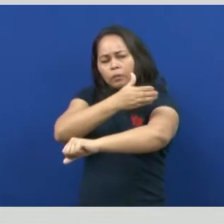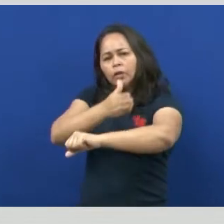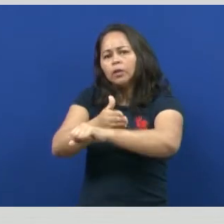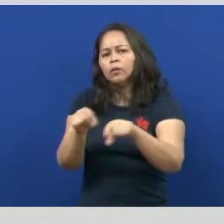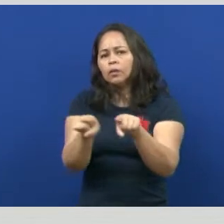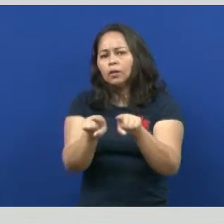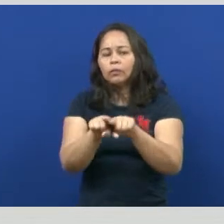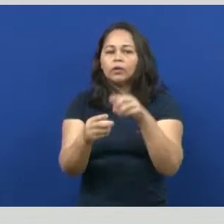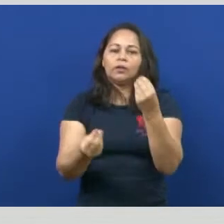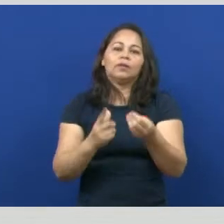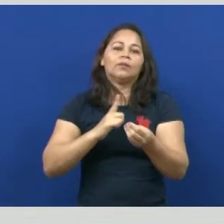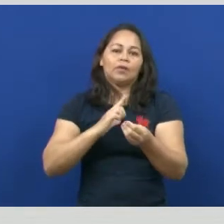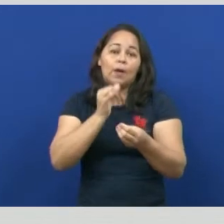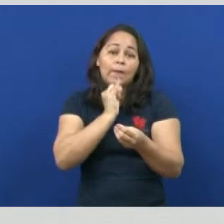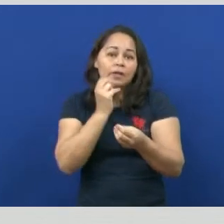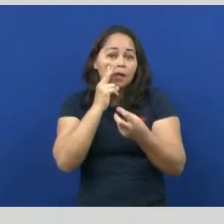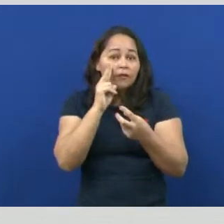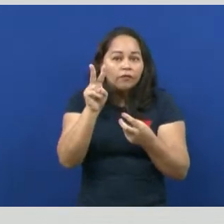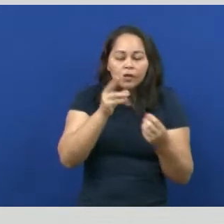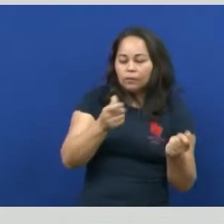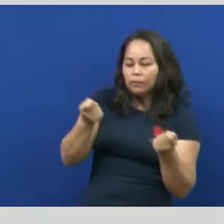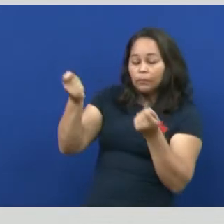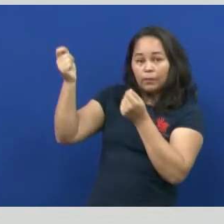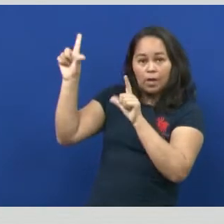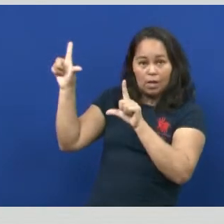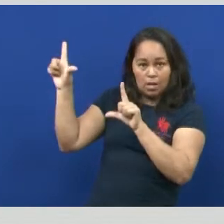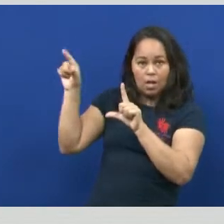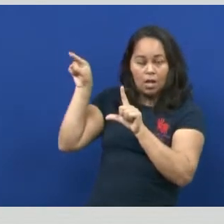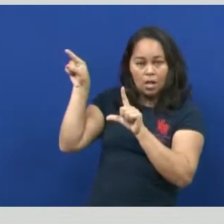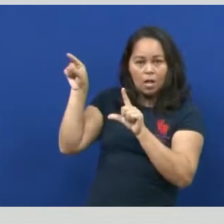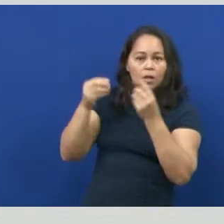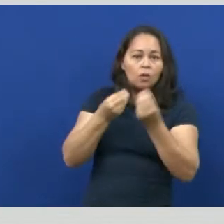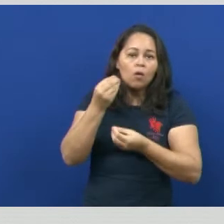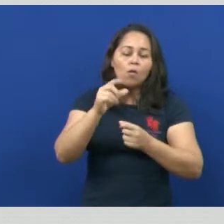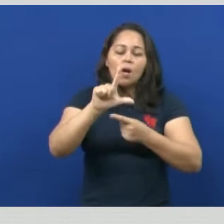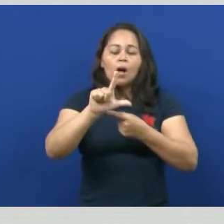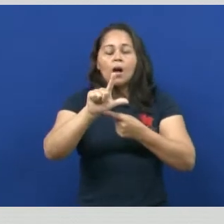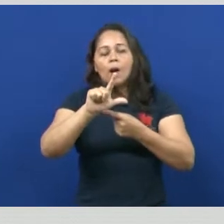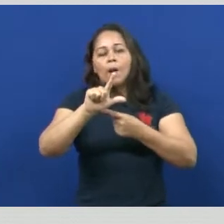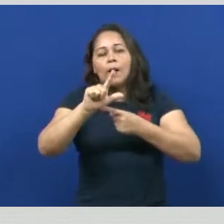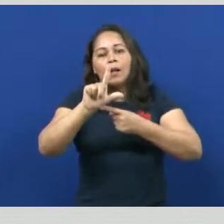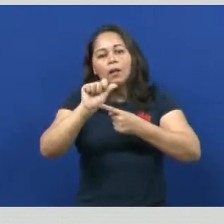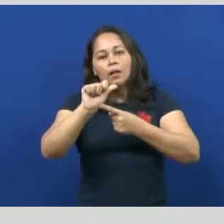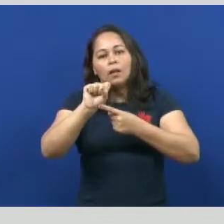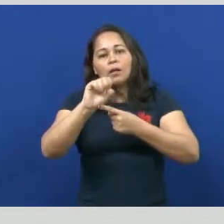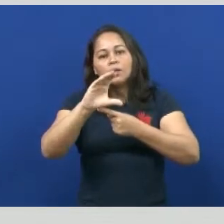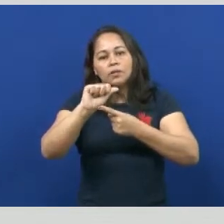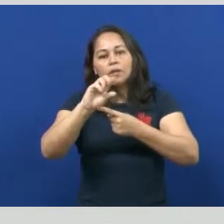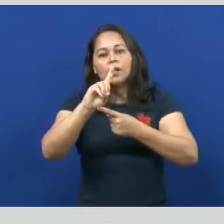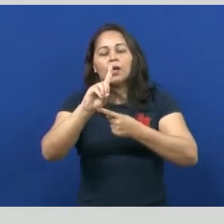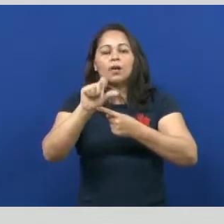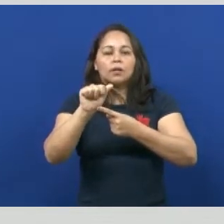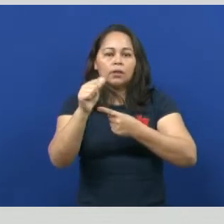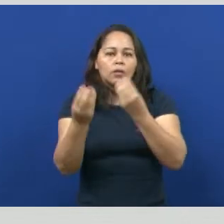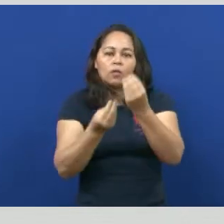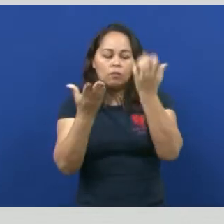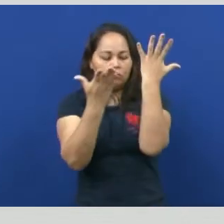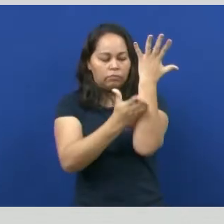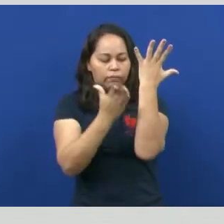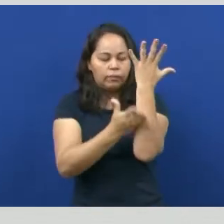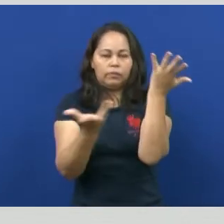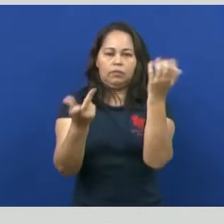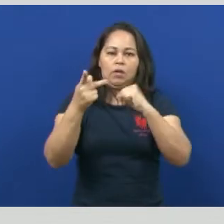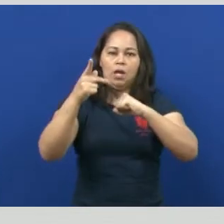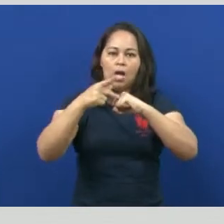gente tem os primeiros instrumentos de caça, né? A idade aí da pedra lascada, um pedaço de madeira, um pedaço de pedra,